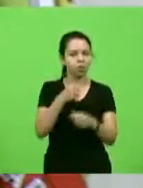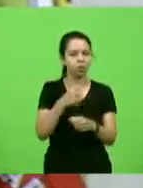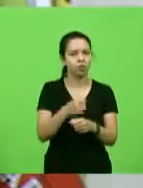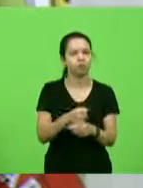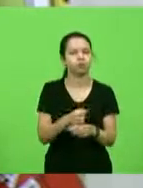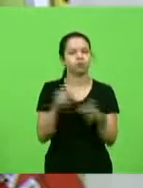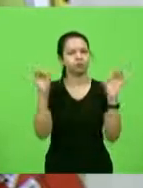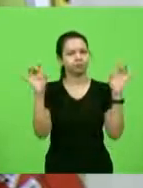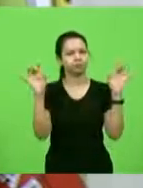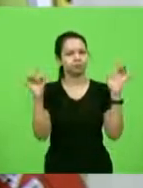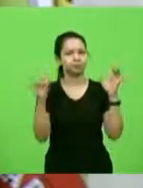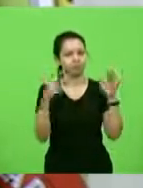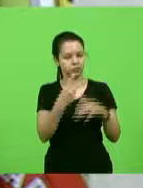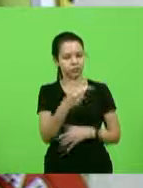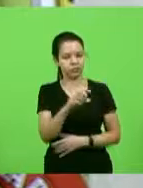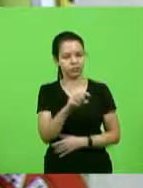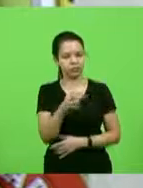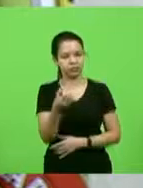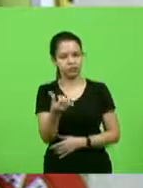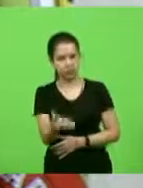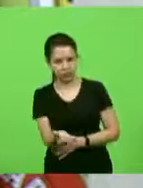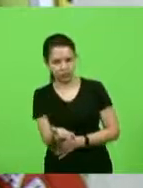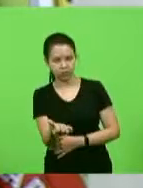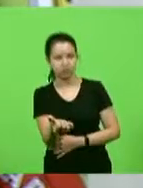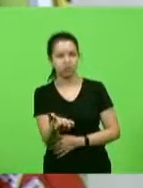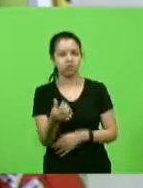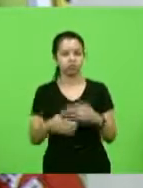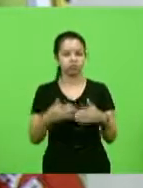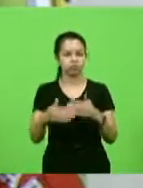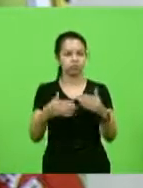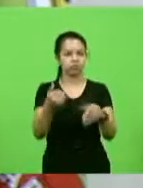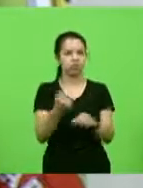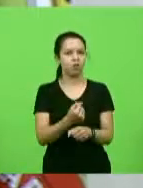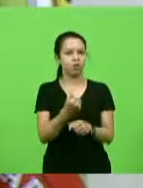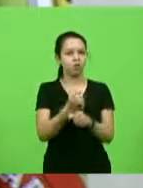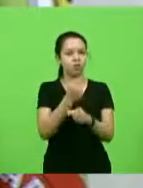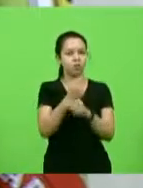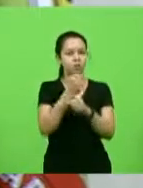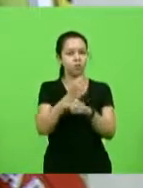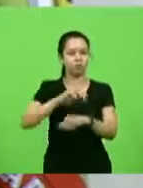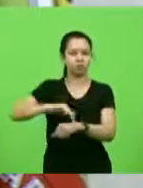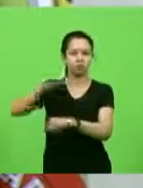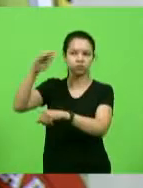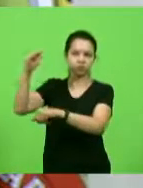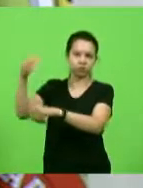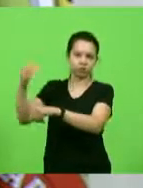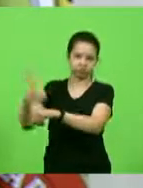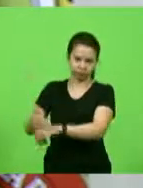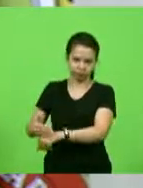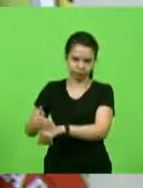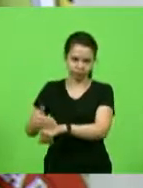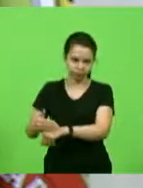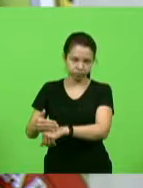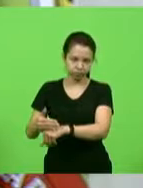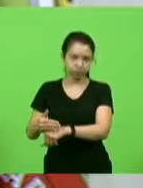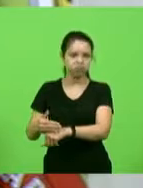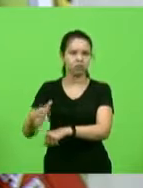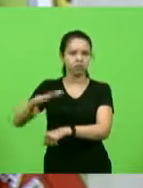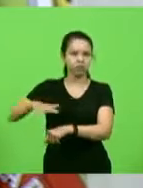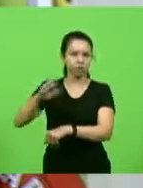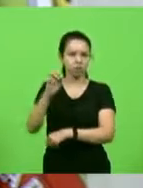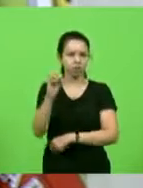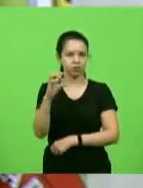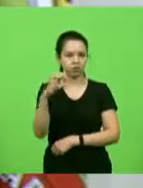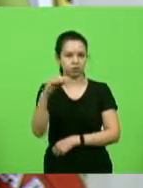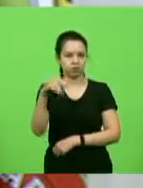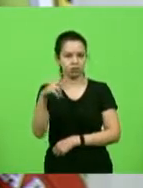a partir de 2016, a progressão das obras da Serra da Rocinha, desde o município de Timbé do